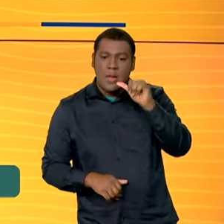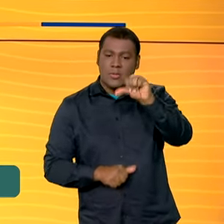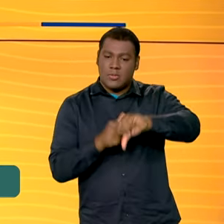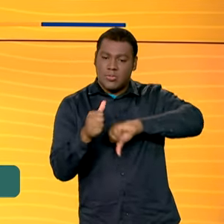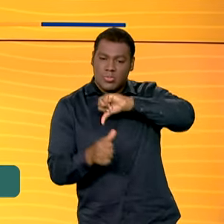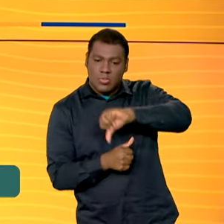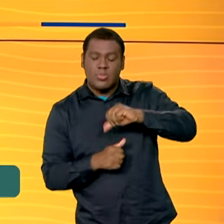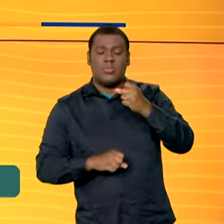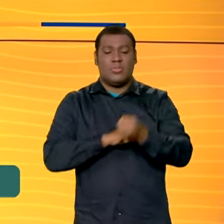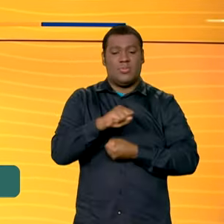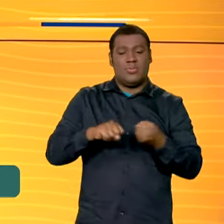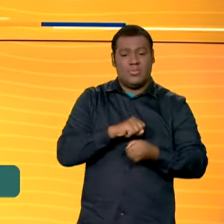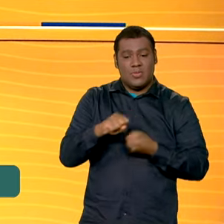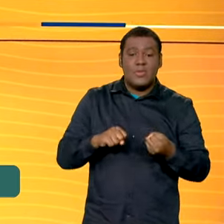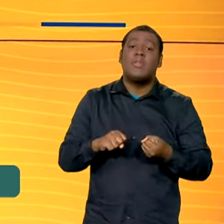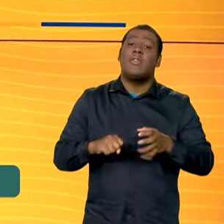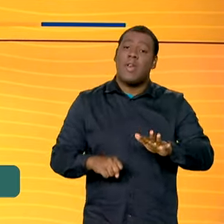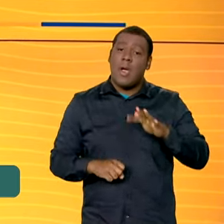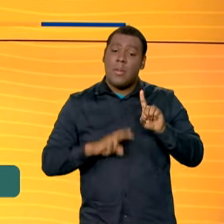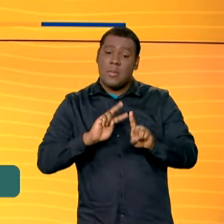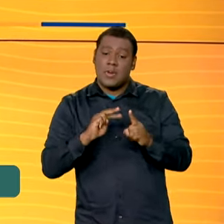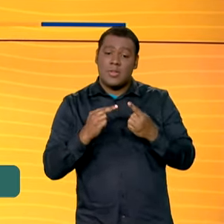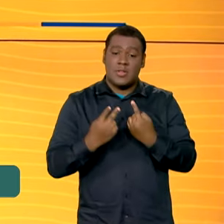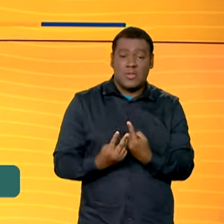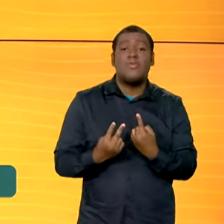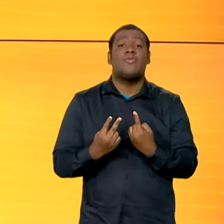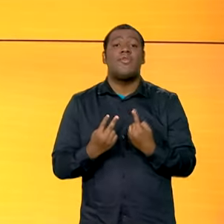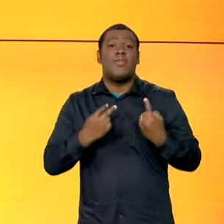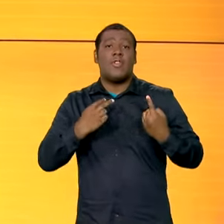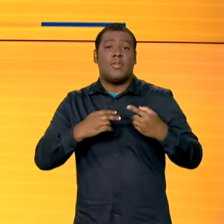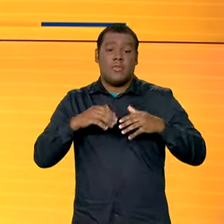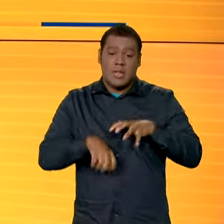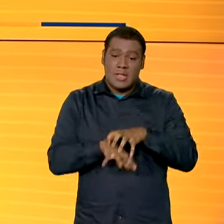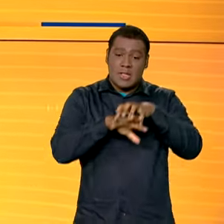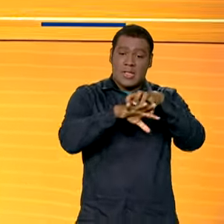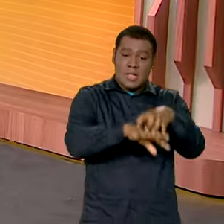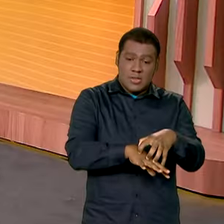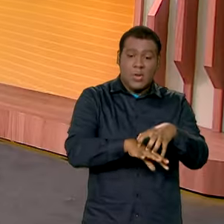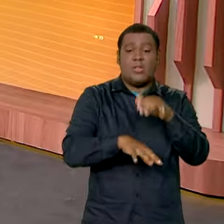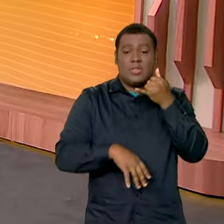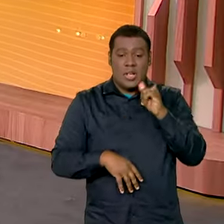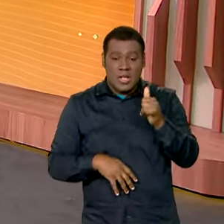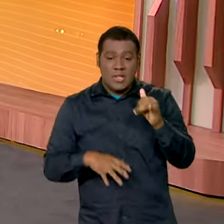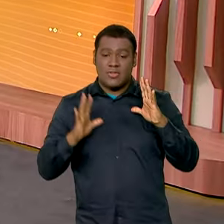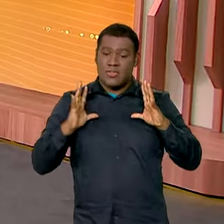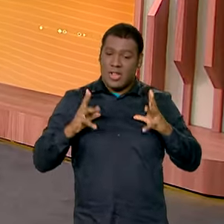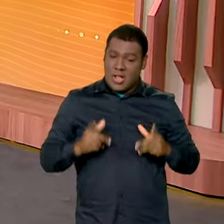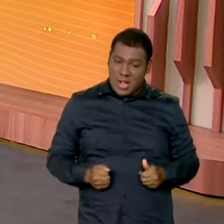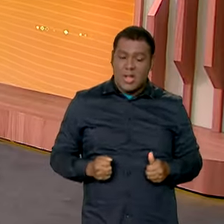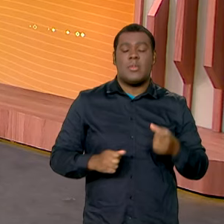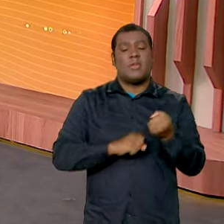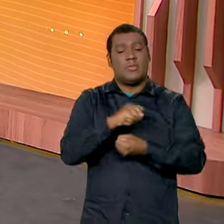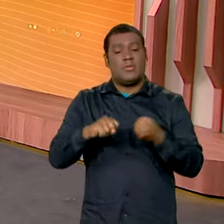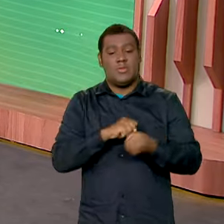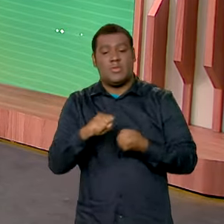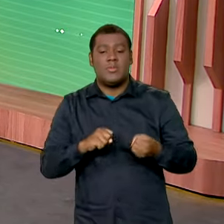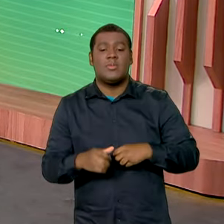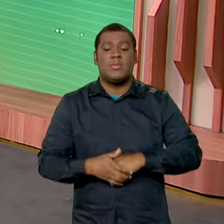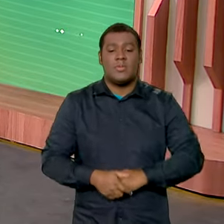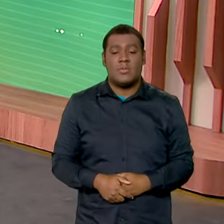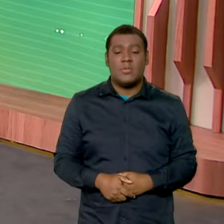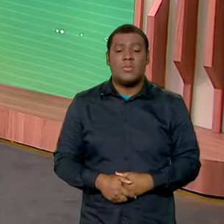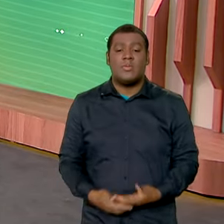expansão do transporte público movido por energia limpa e renovável. E por falar em Araxá, vamos